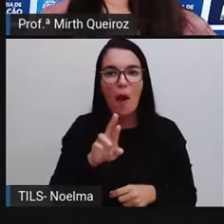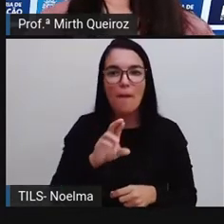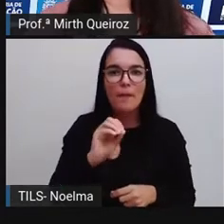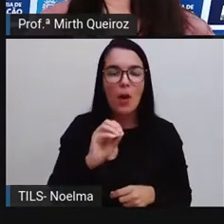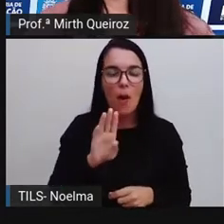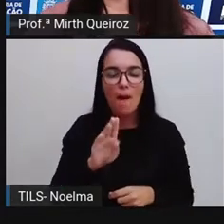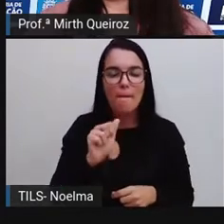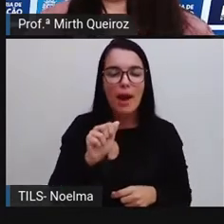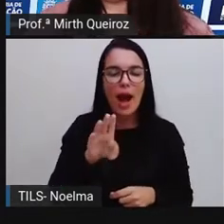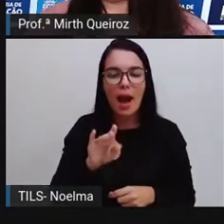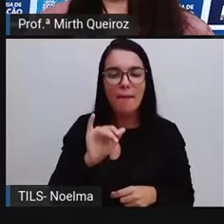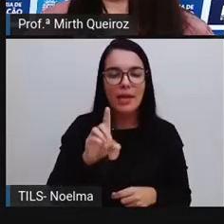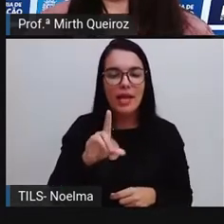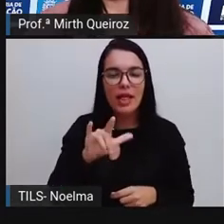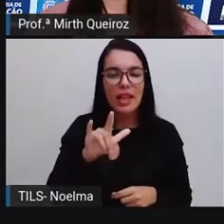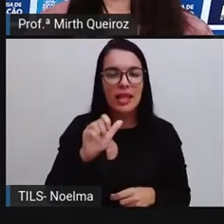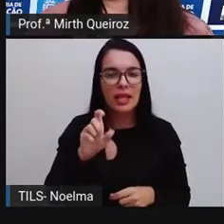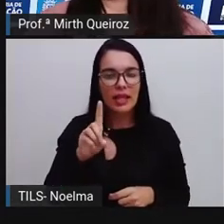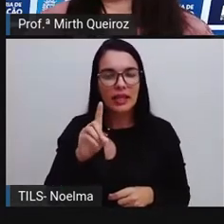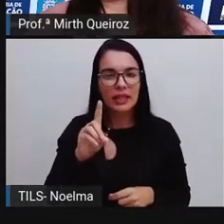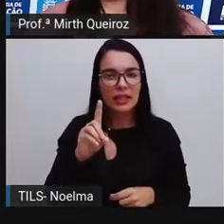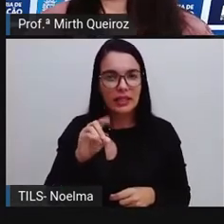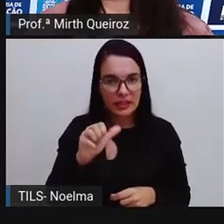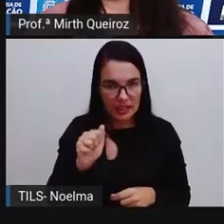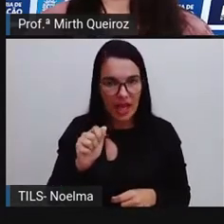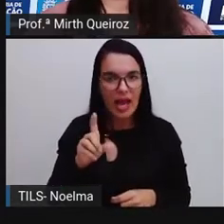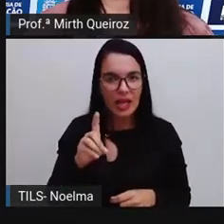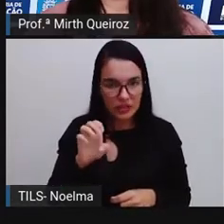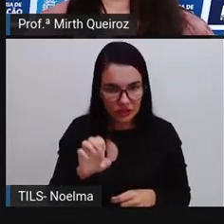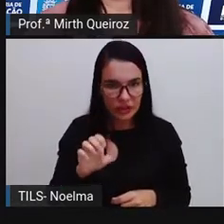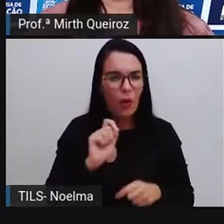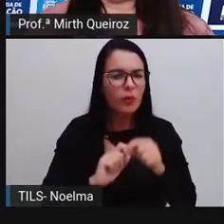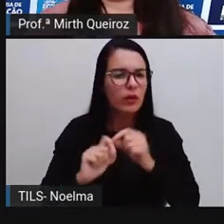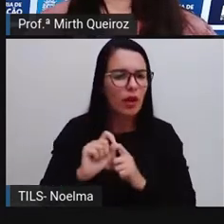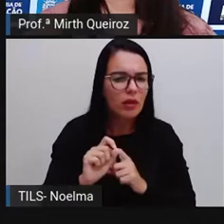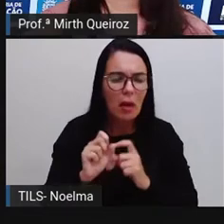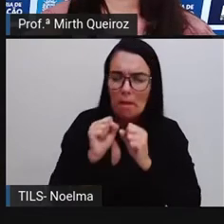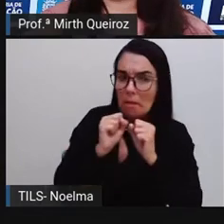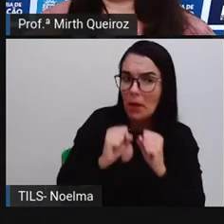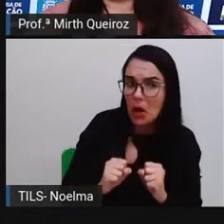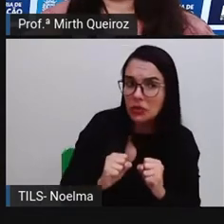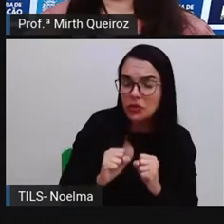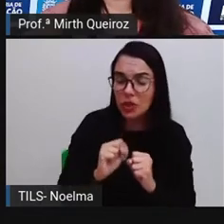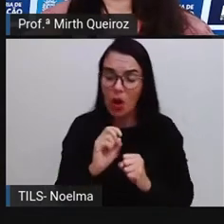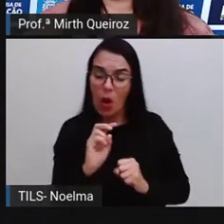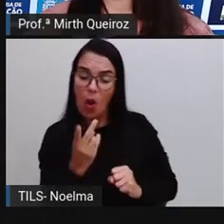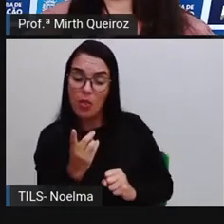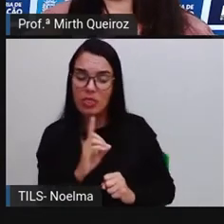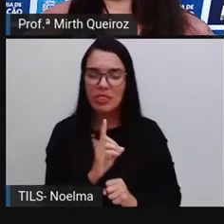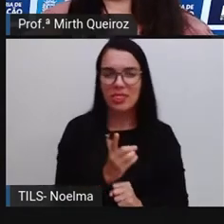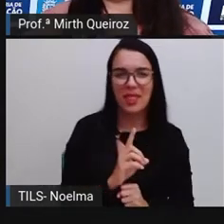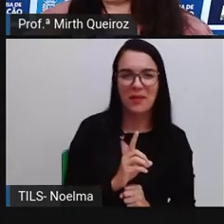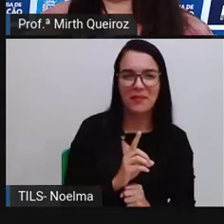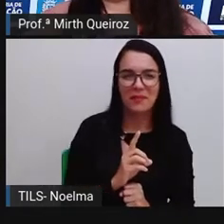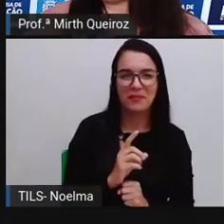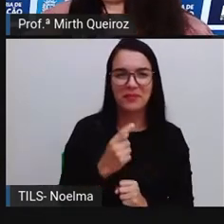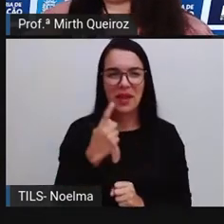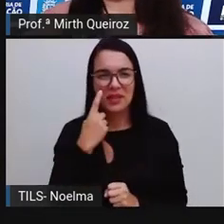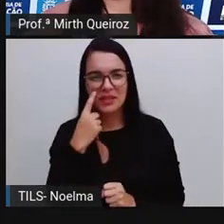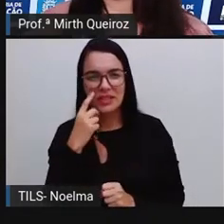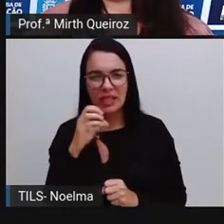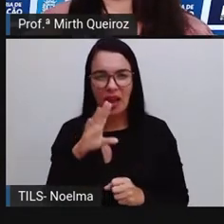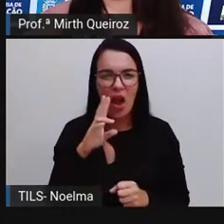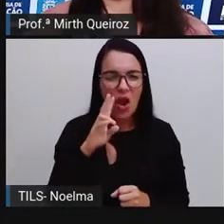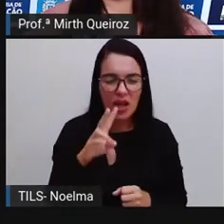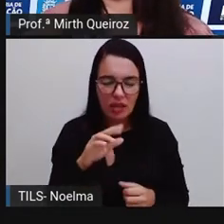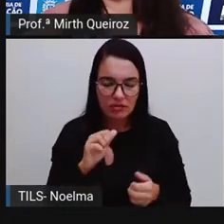Como assim, pró? Sim, a gente está, quando a gente está estudando, assistindo, né, aí uma partida de futebol ou qualquer